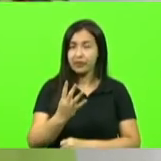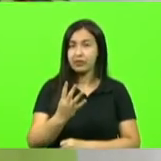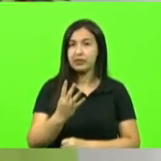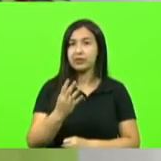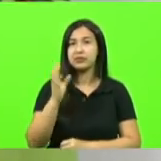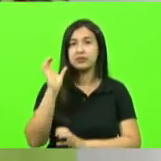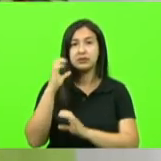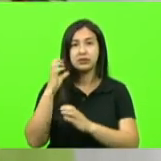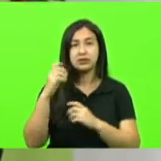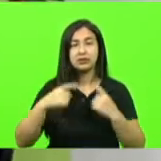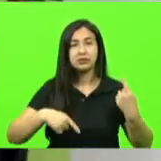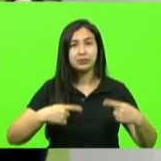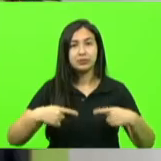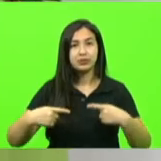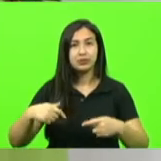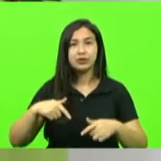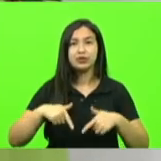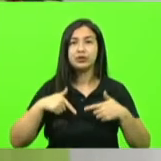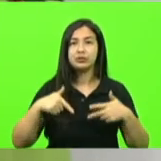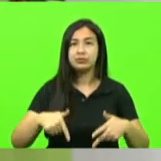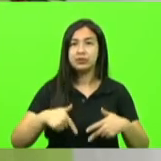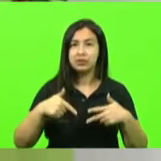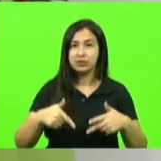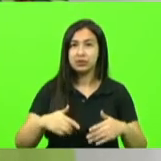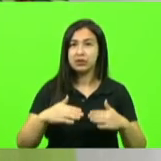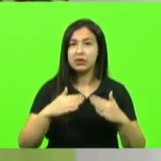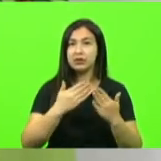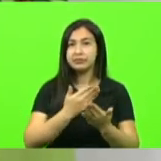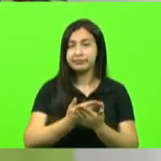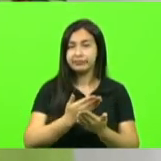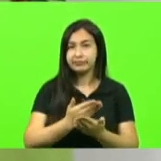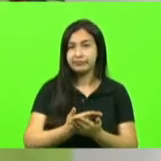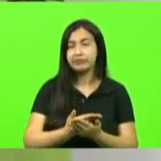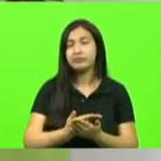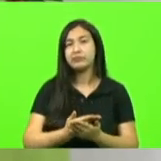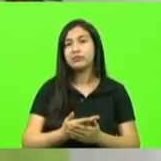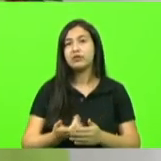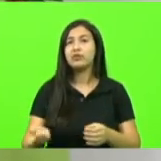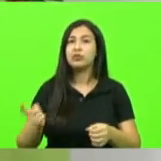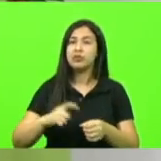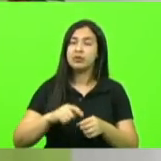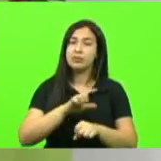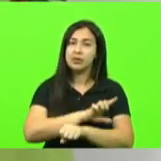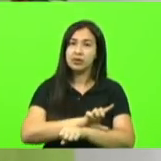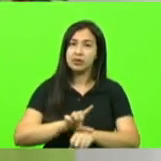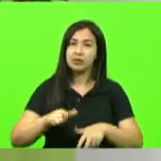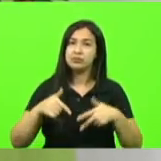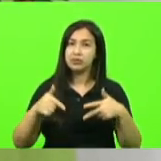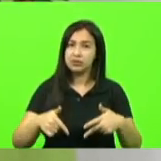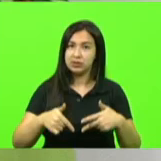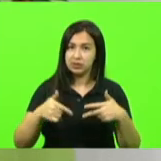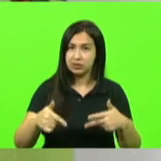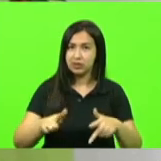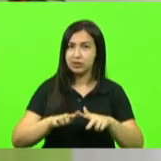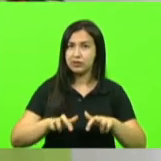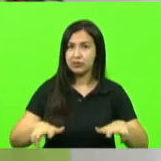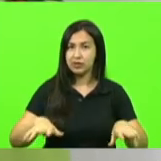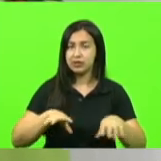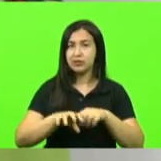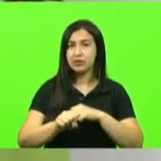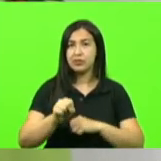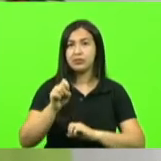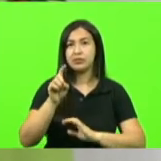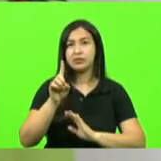militei no movimento estudantil voltei para lajes militei na uniplac sou formado em direito